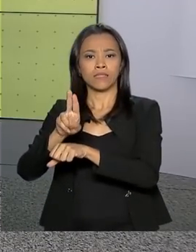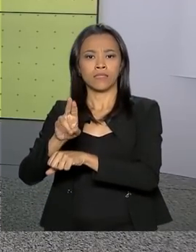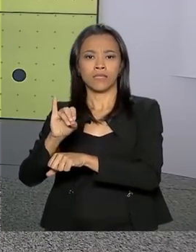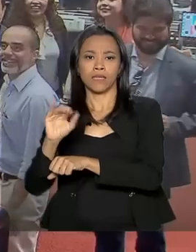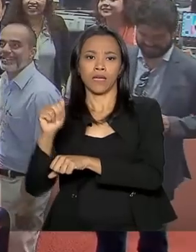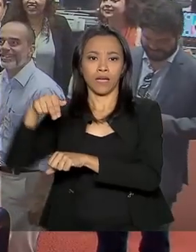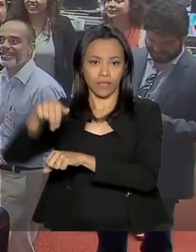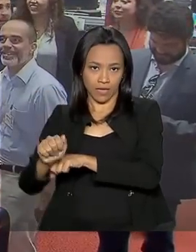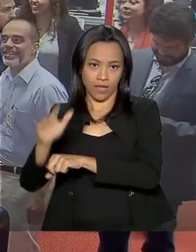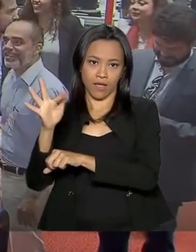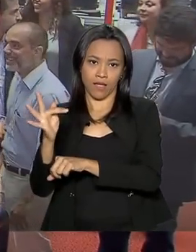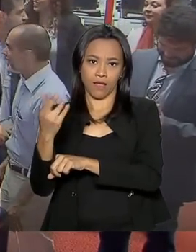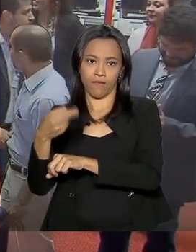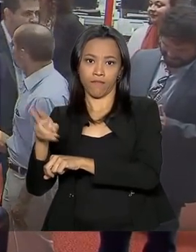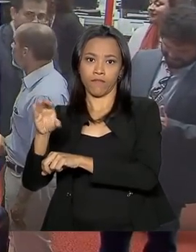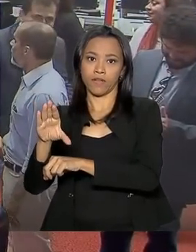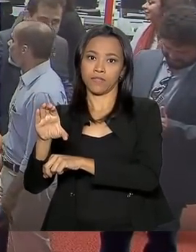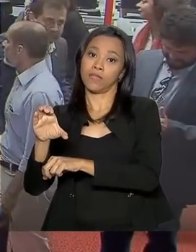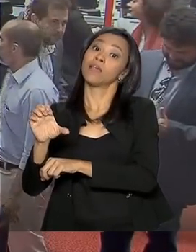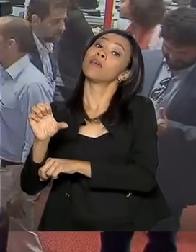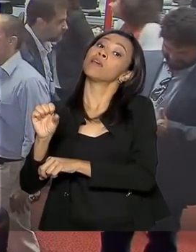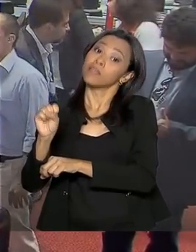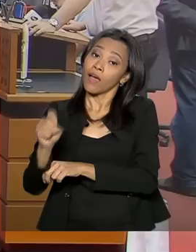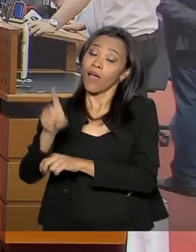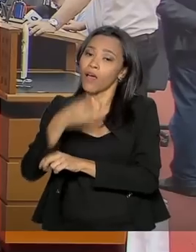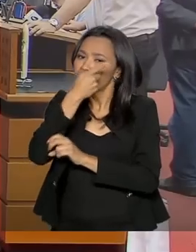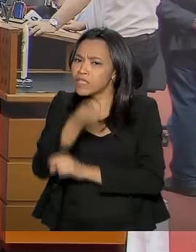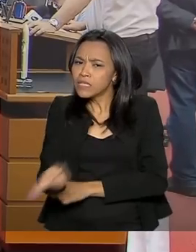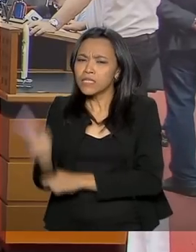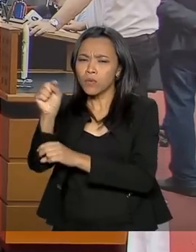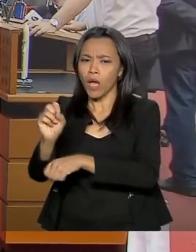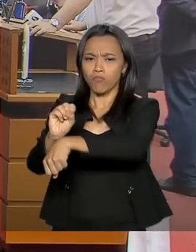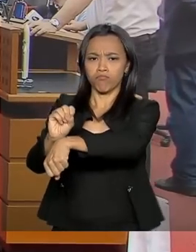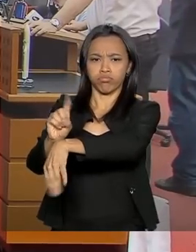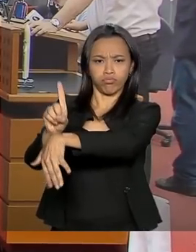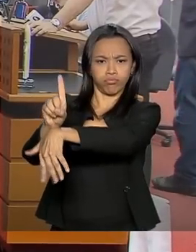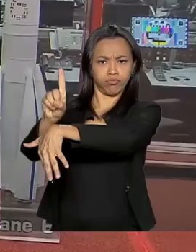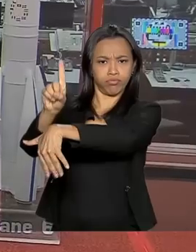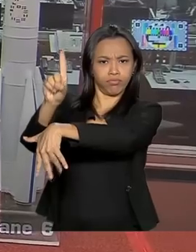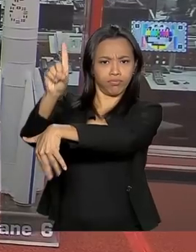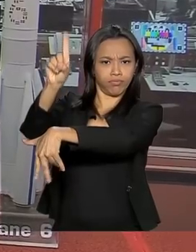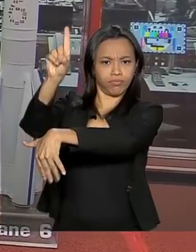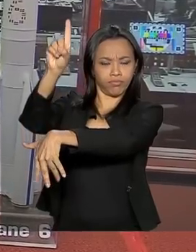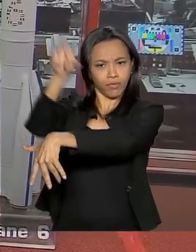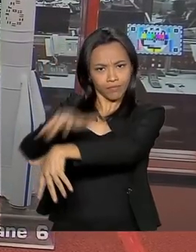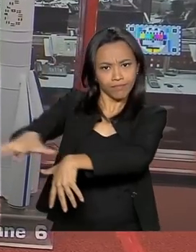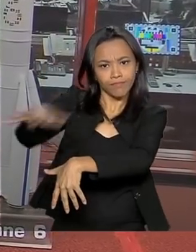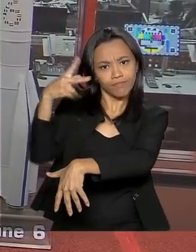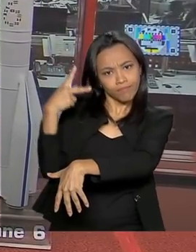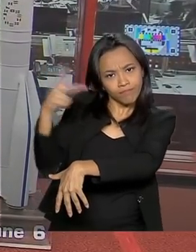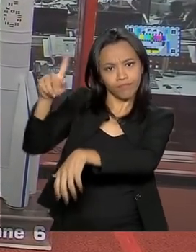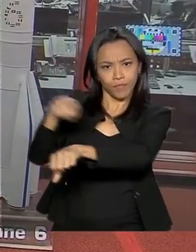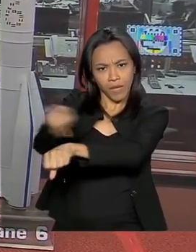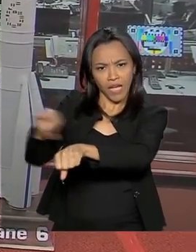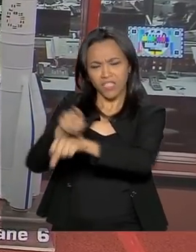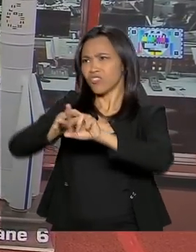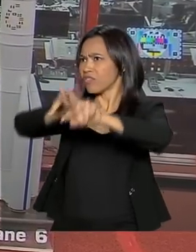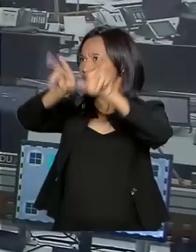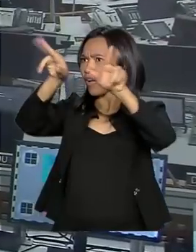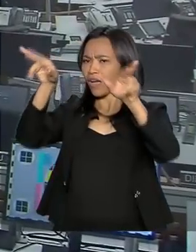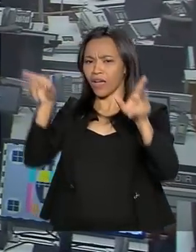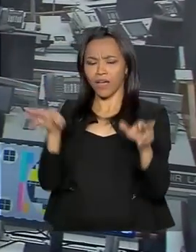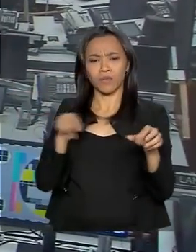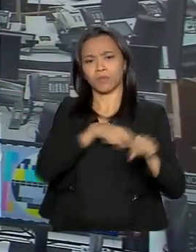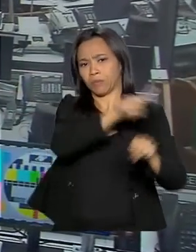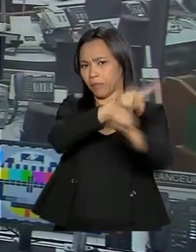O grupo visita hoje o Centro Espacial de Curru, de onde decolam foguetes com satélites de todas as nacionalidades.